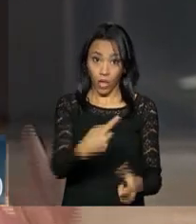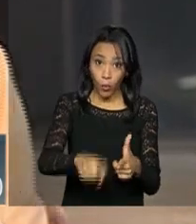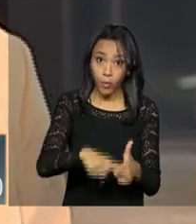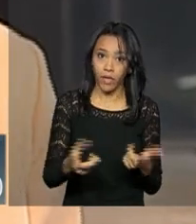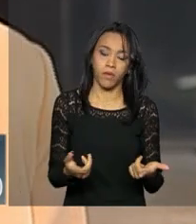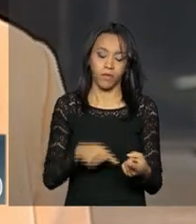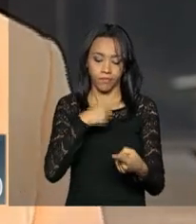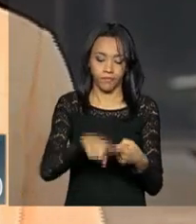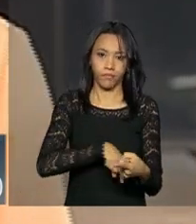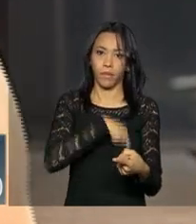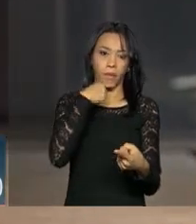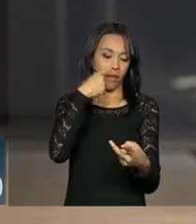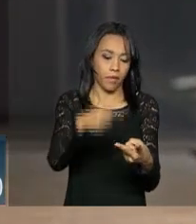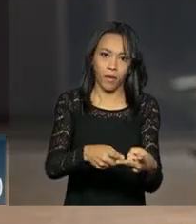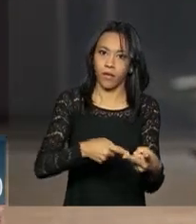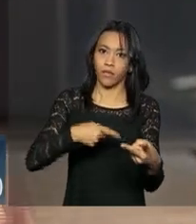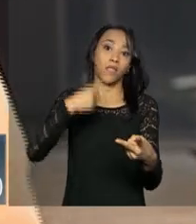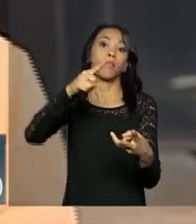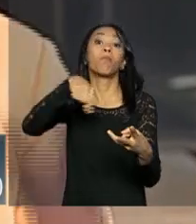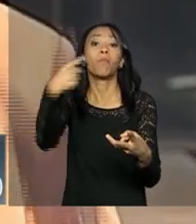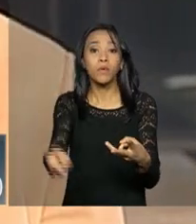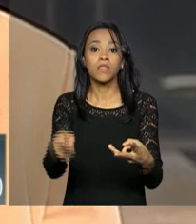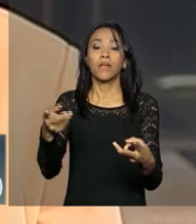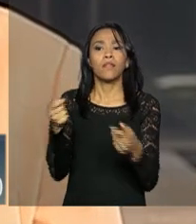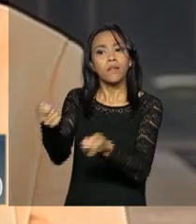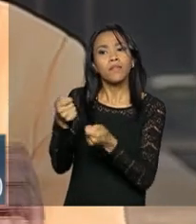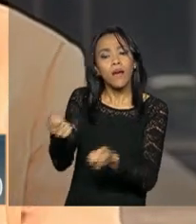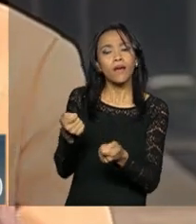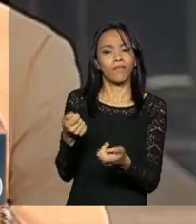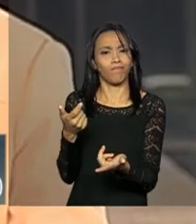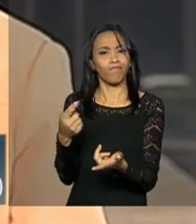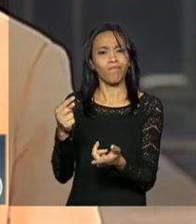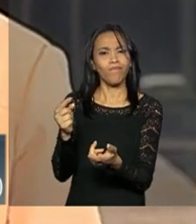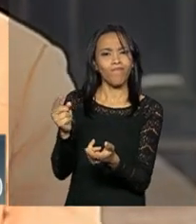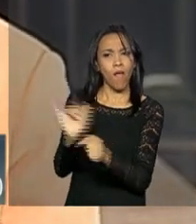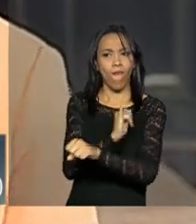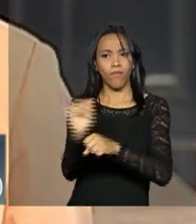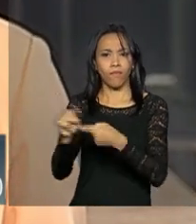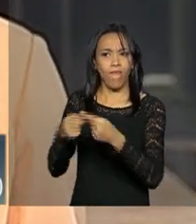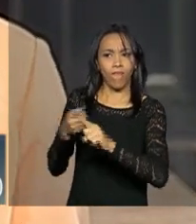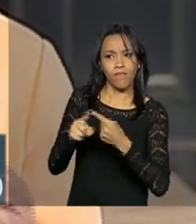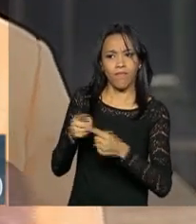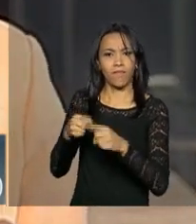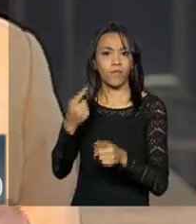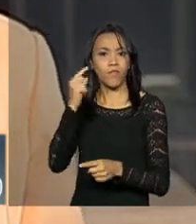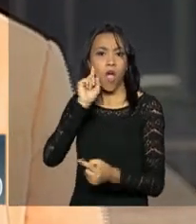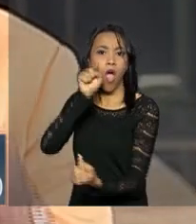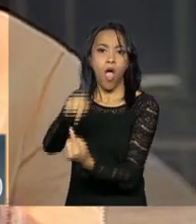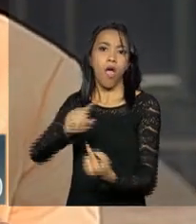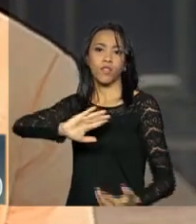sistematicamente, tentaram construir mecanismos para me tirar do governo. Como?